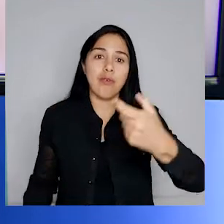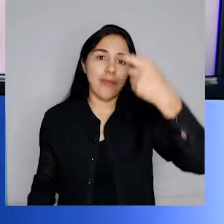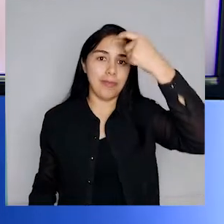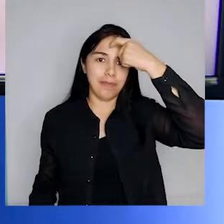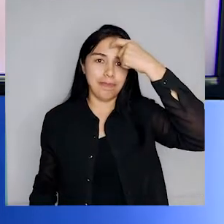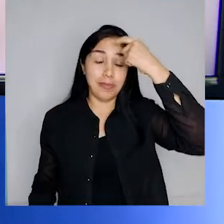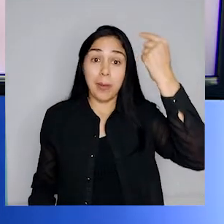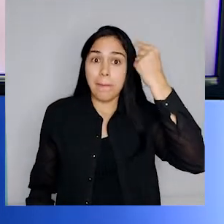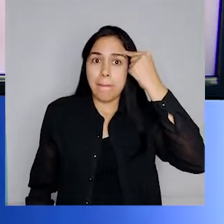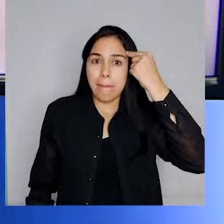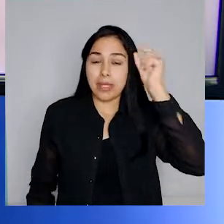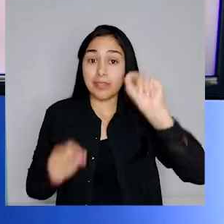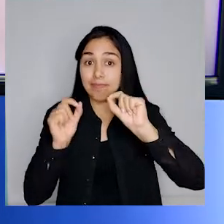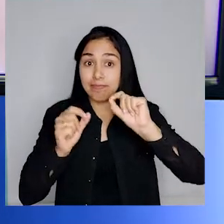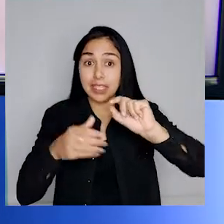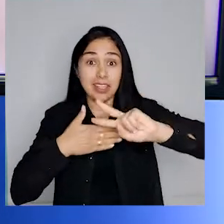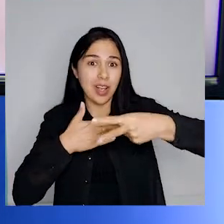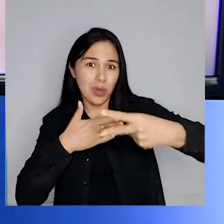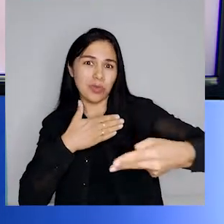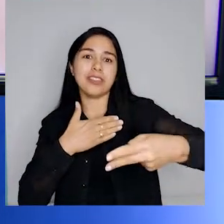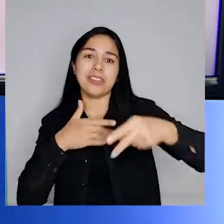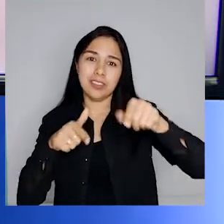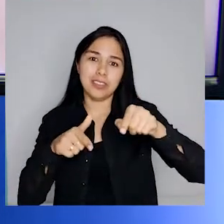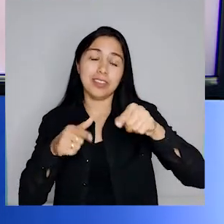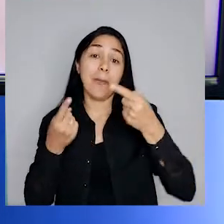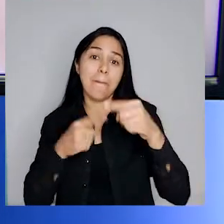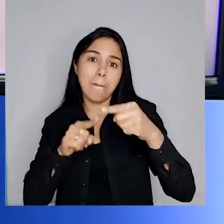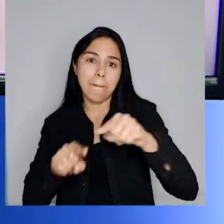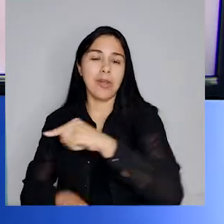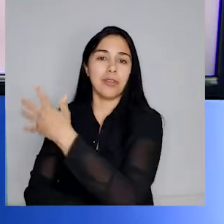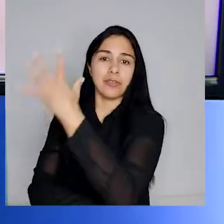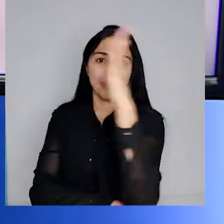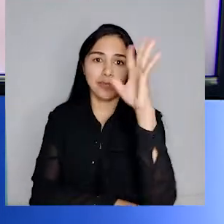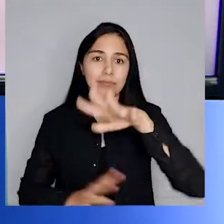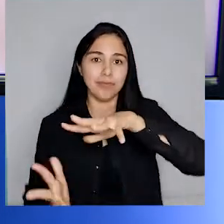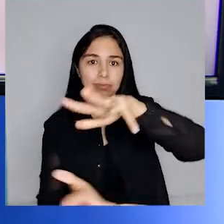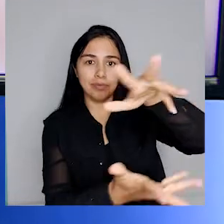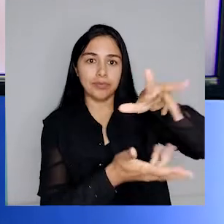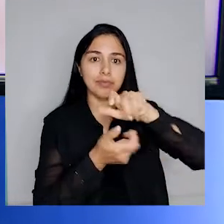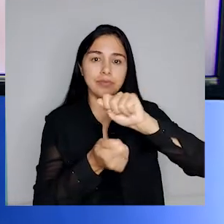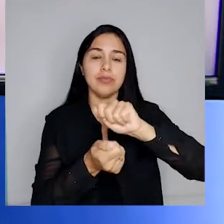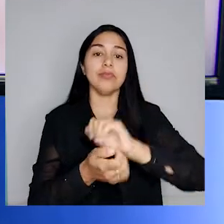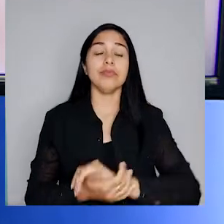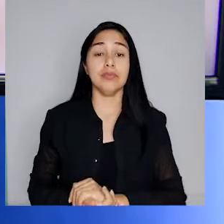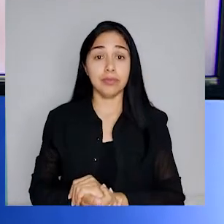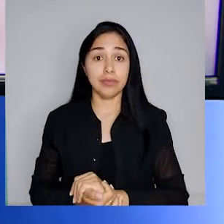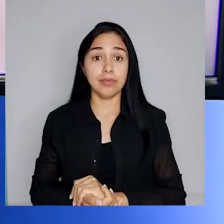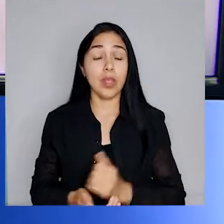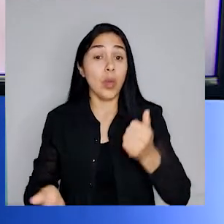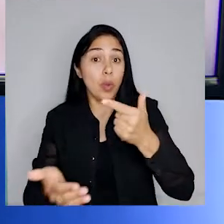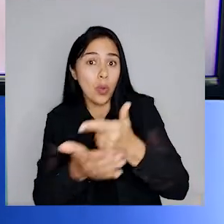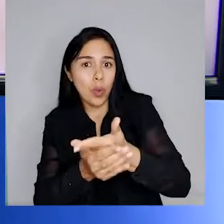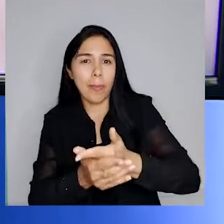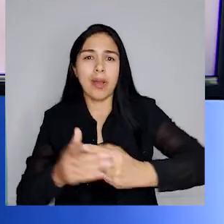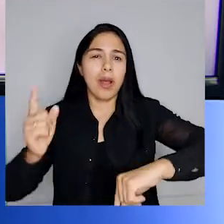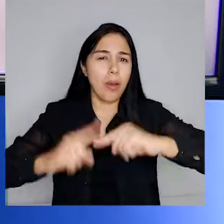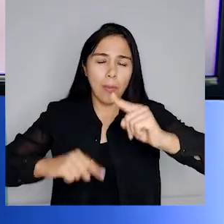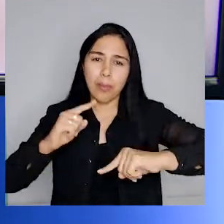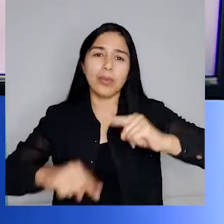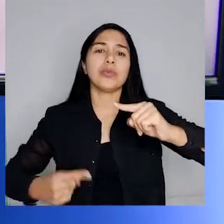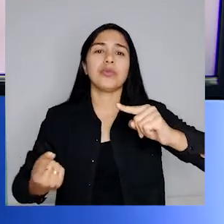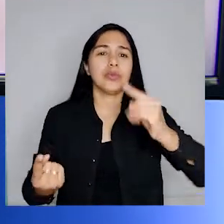pensando nas consequências do ato para o planeta. A aquisição e uso de bens de consumo, alimentos e recursos